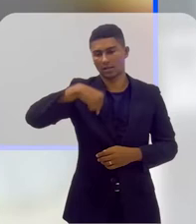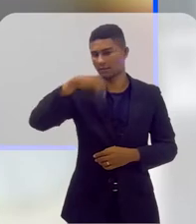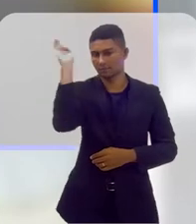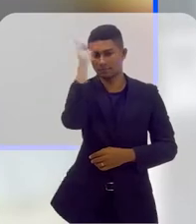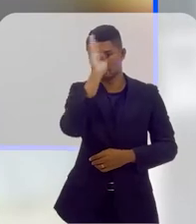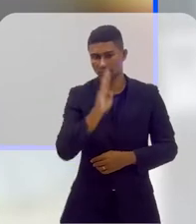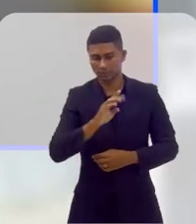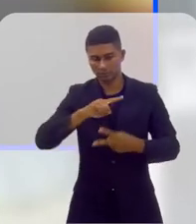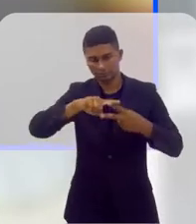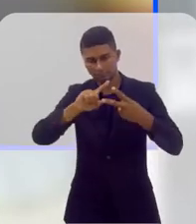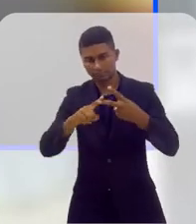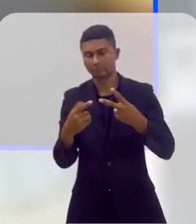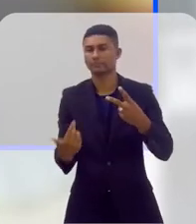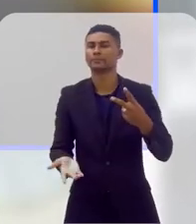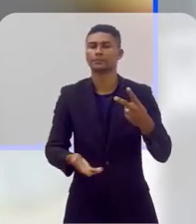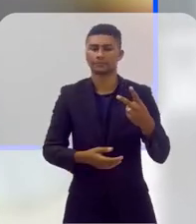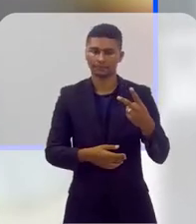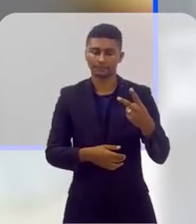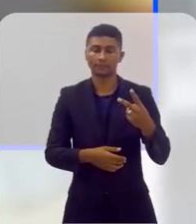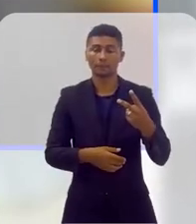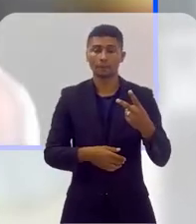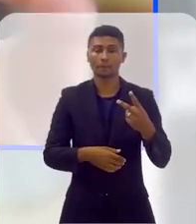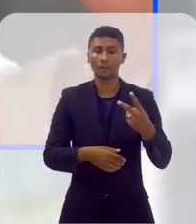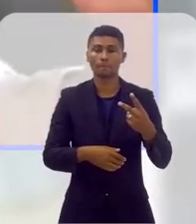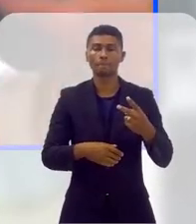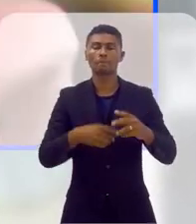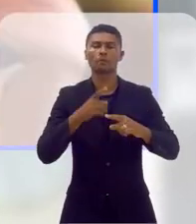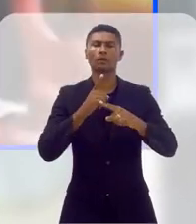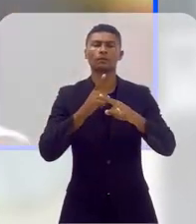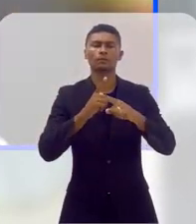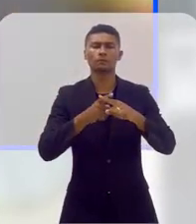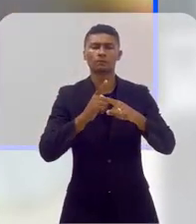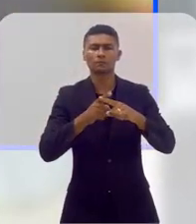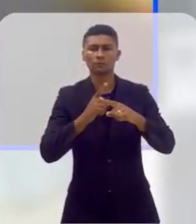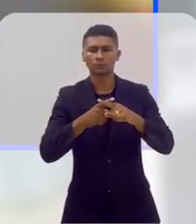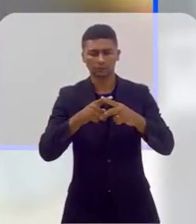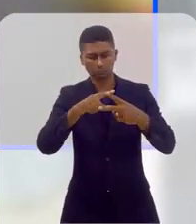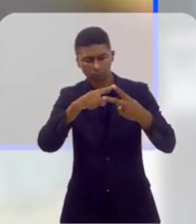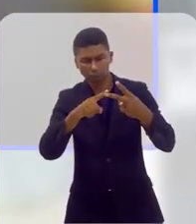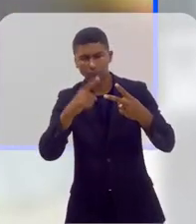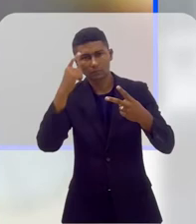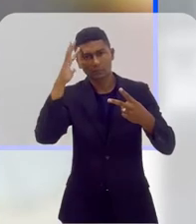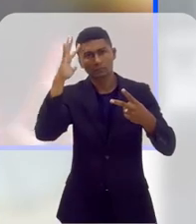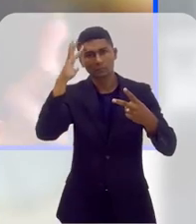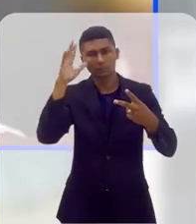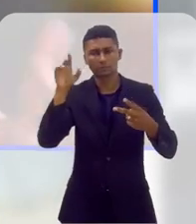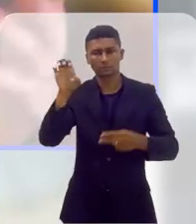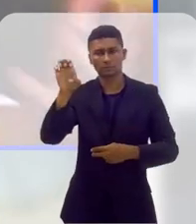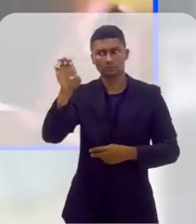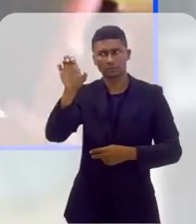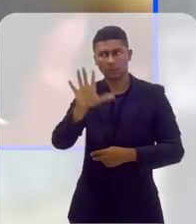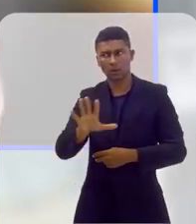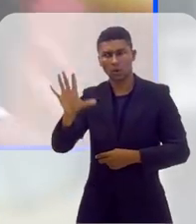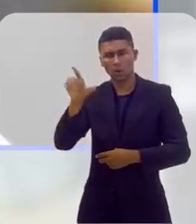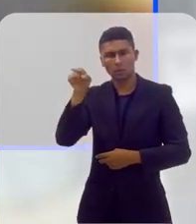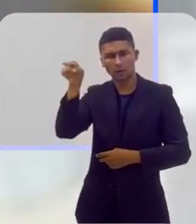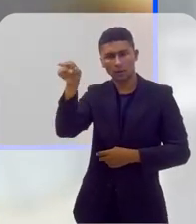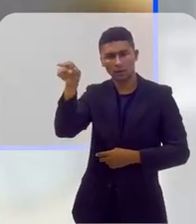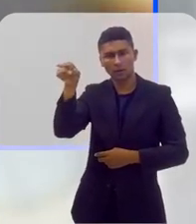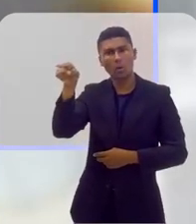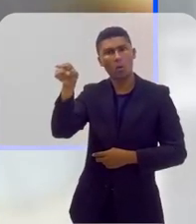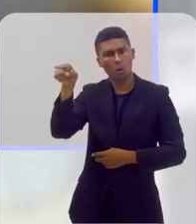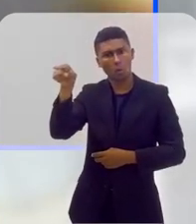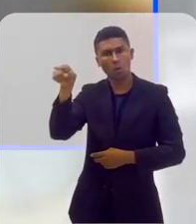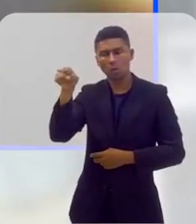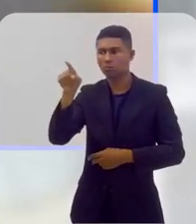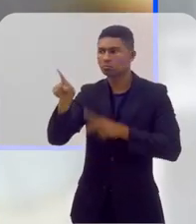o Brasil. Nós temos aí o mesmo território, por exemplo, que a Europa. E pensa a Europa, cada um dos seus países. Isso